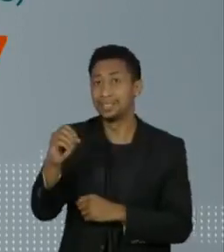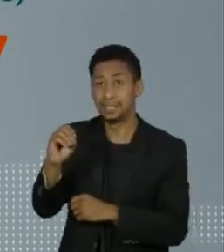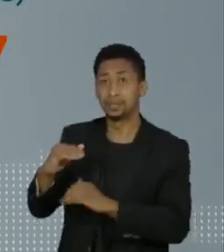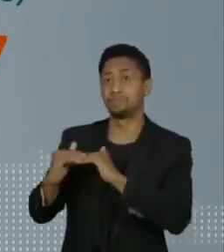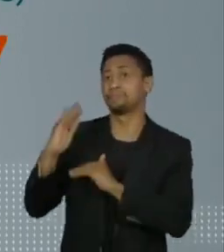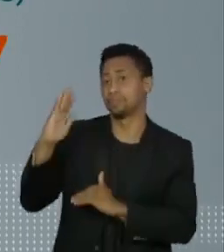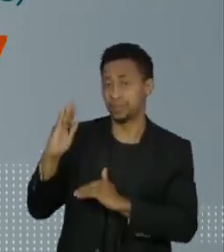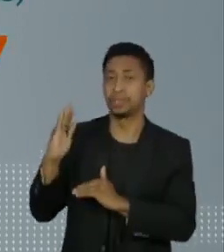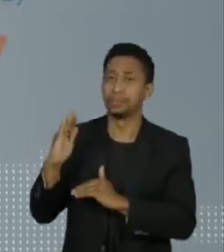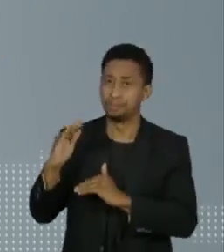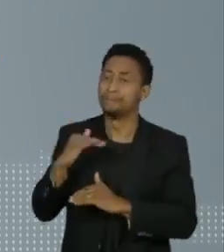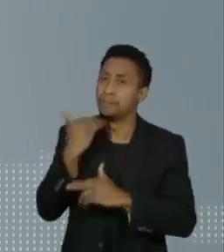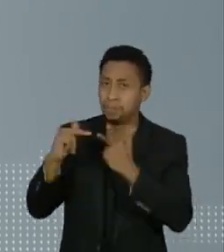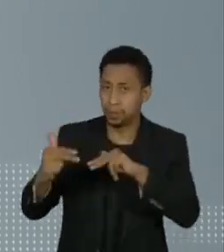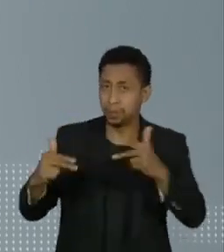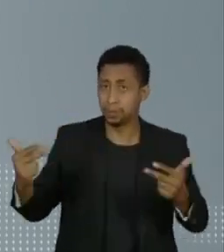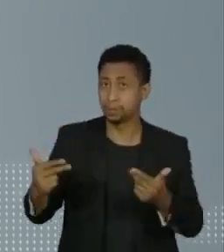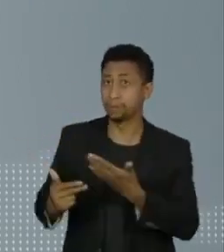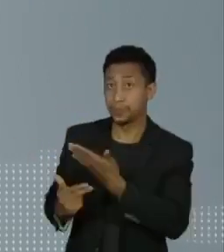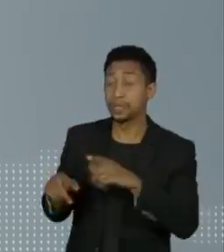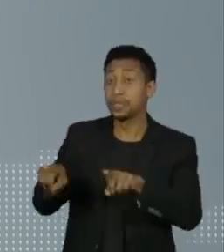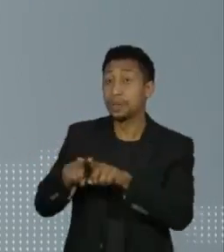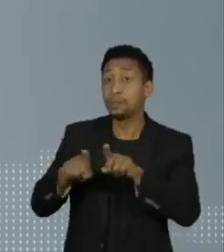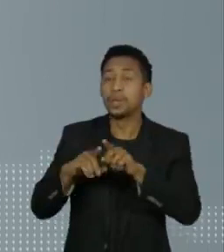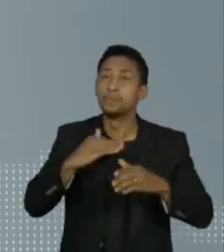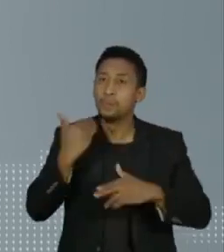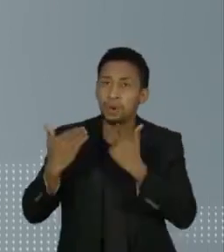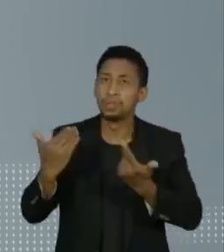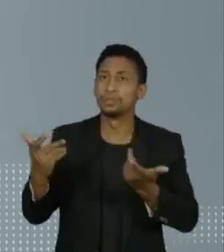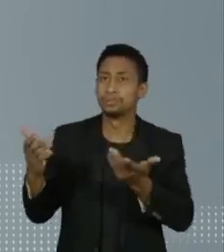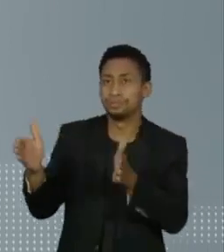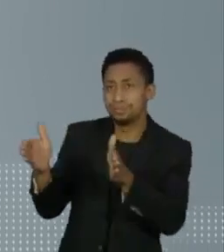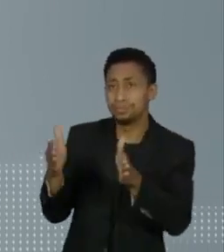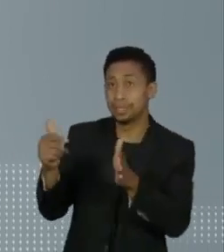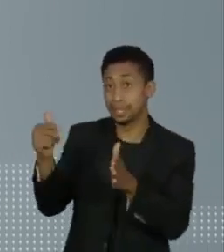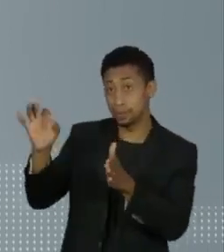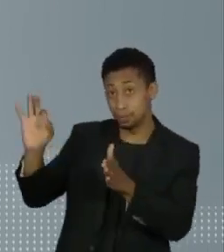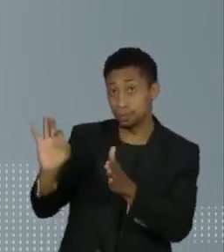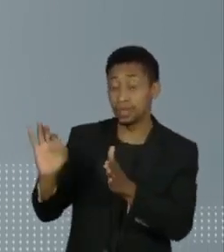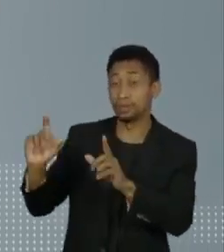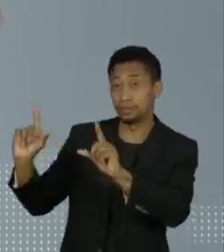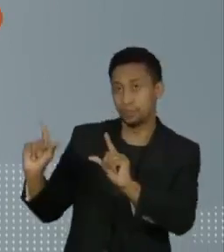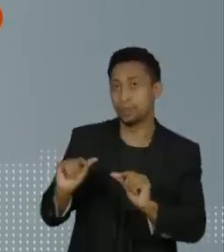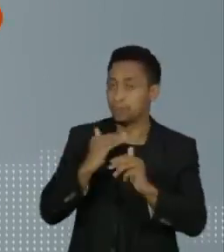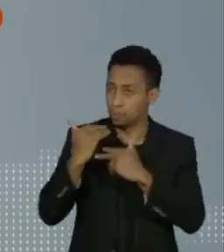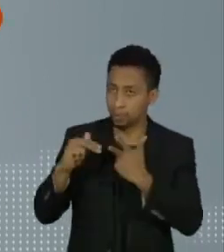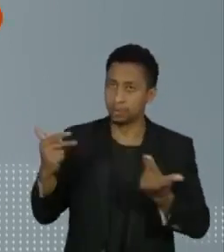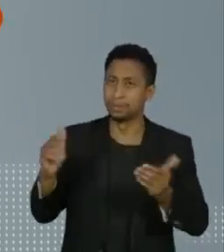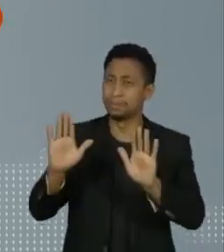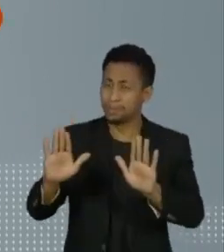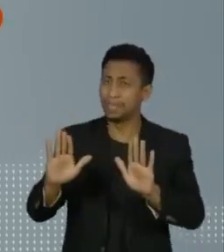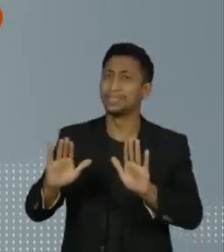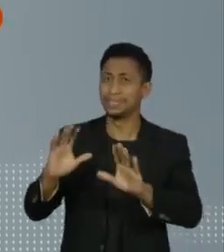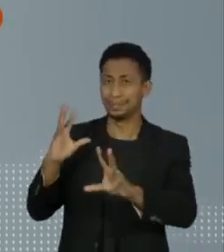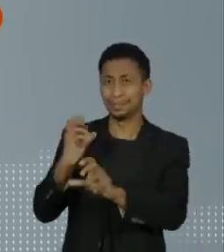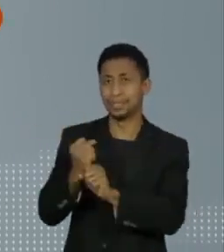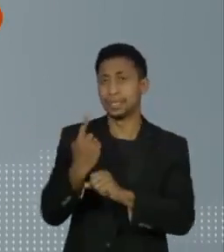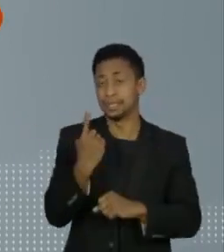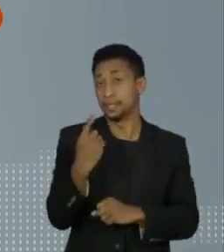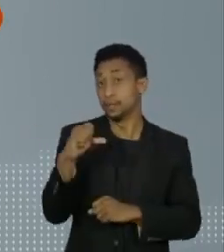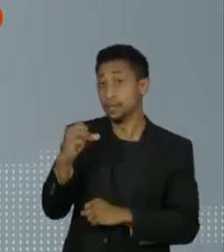confirmados. A média de mortes também apresentou queda e diminuiu 7%. Ainda assim, são mais de 192